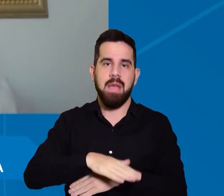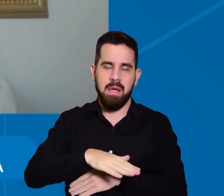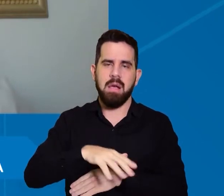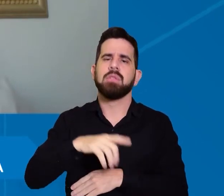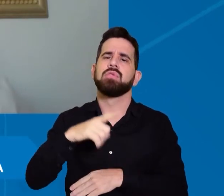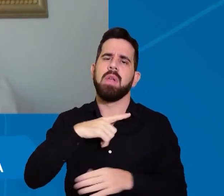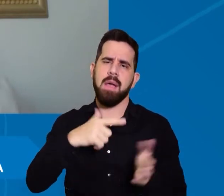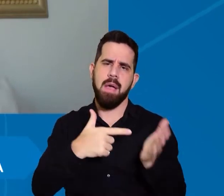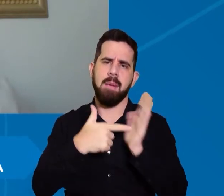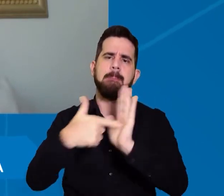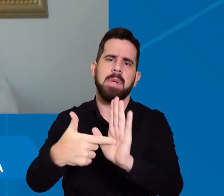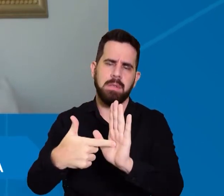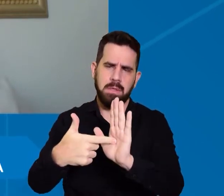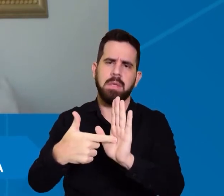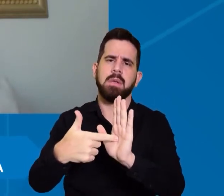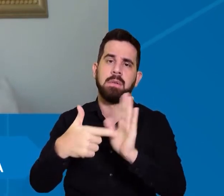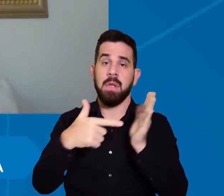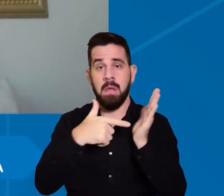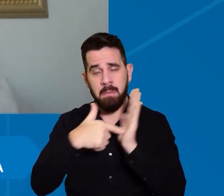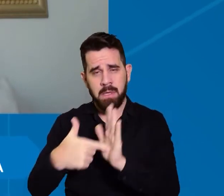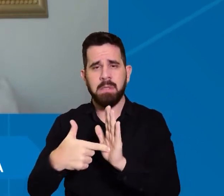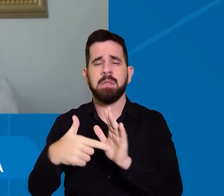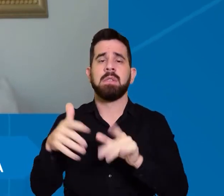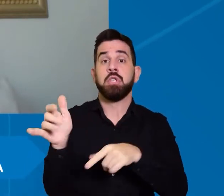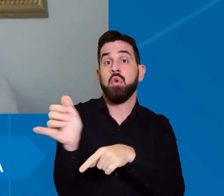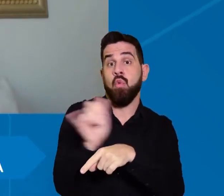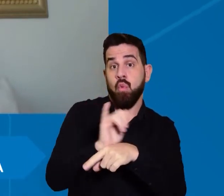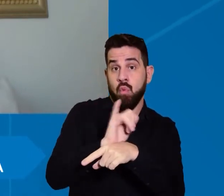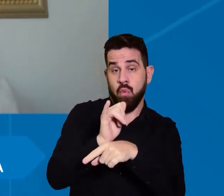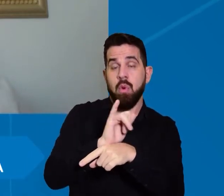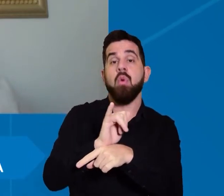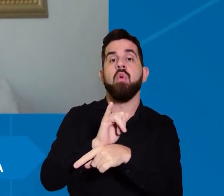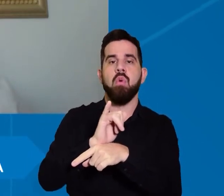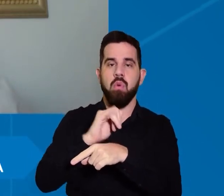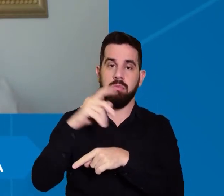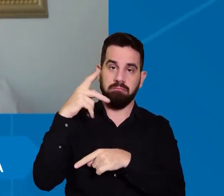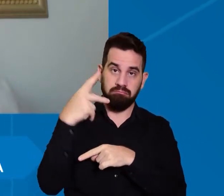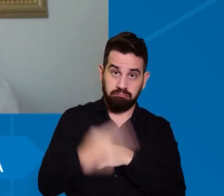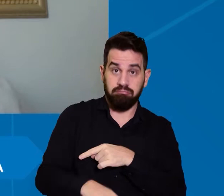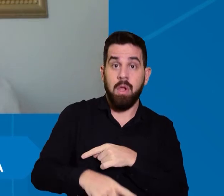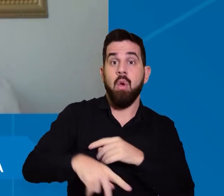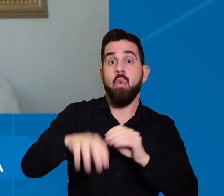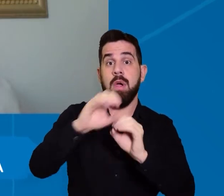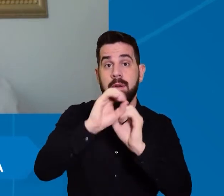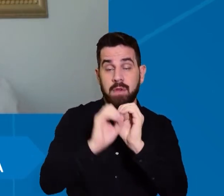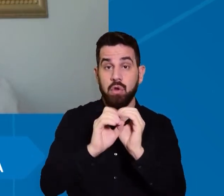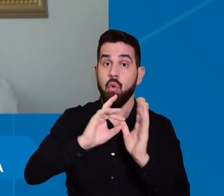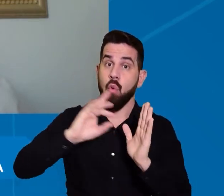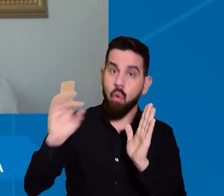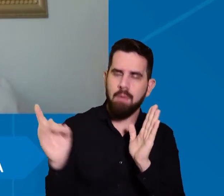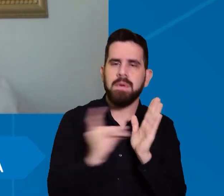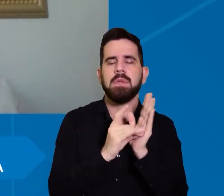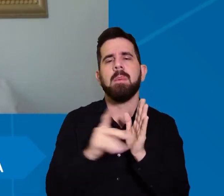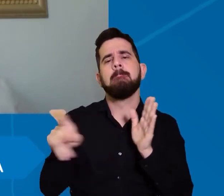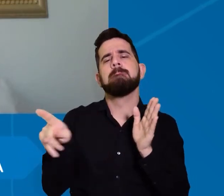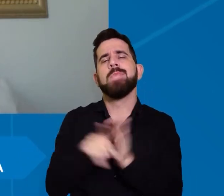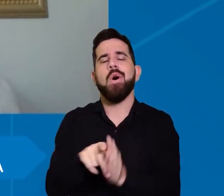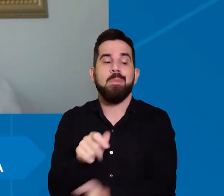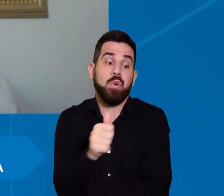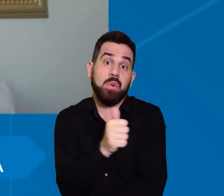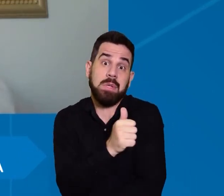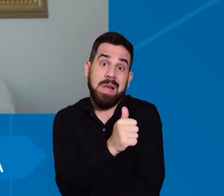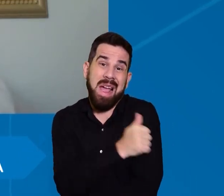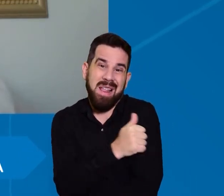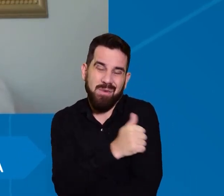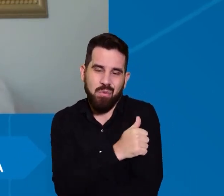apresentação pelo YouTube da UFG, oficial, dos estudantes que acompanham